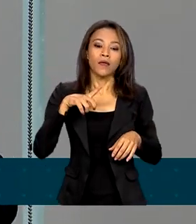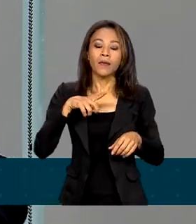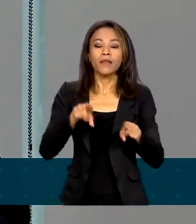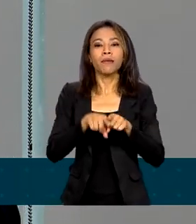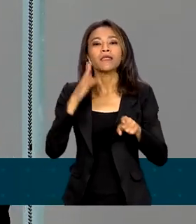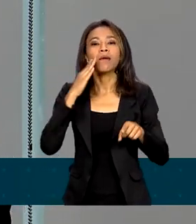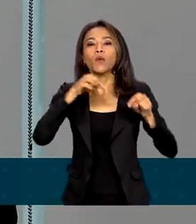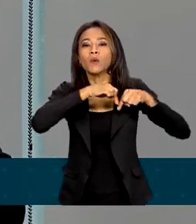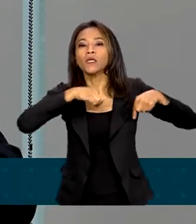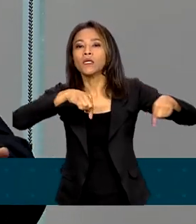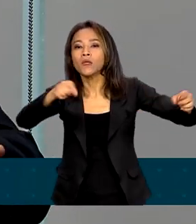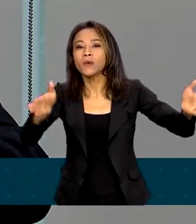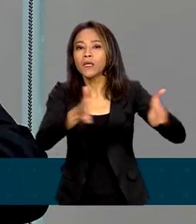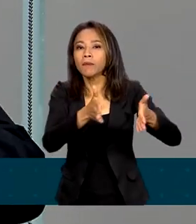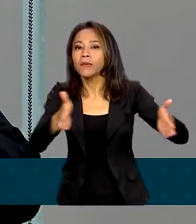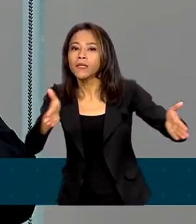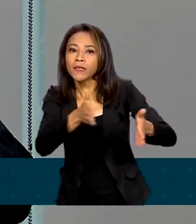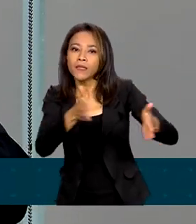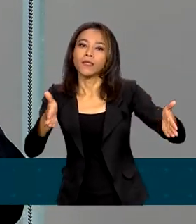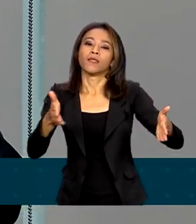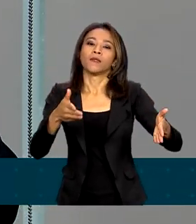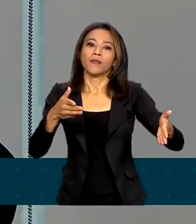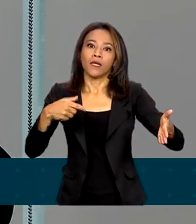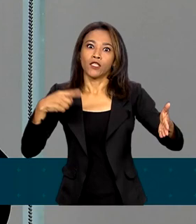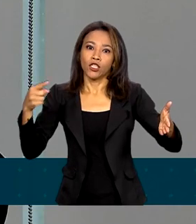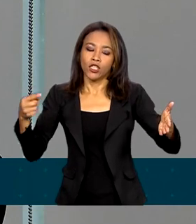propriedade, as condições. As